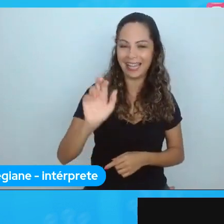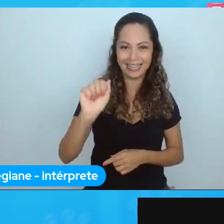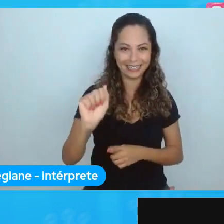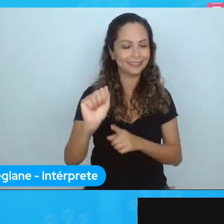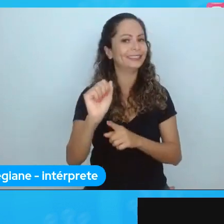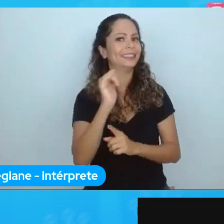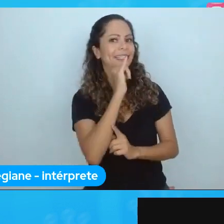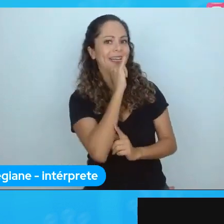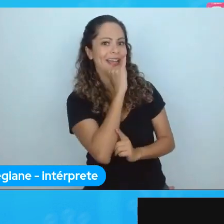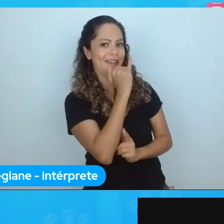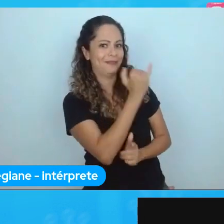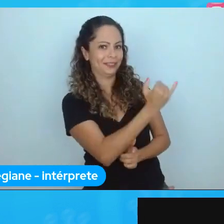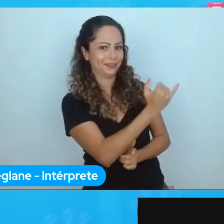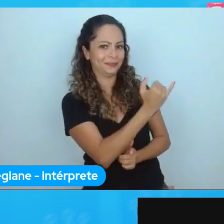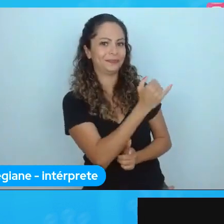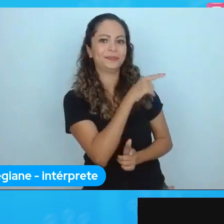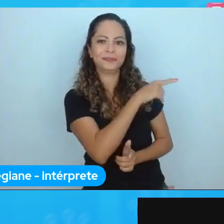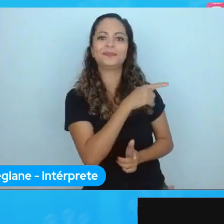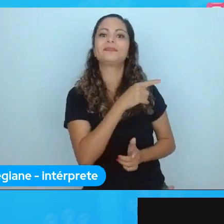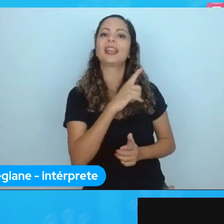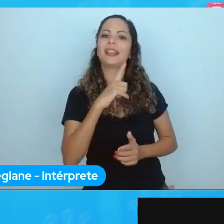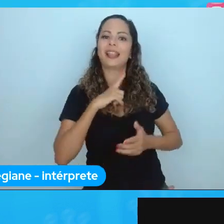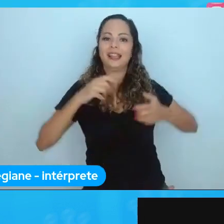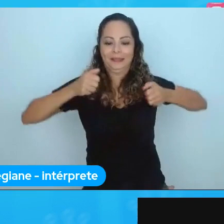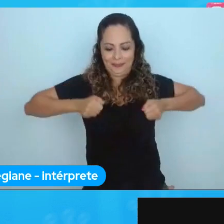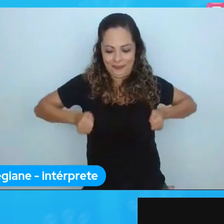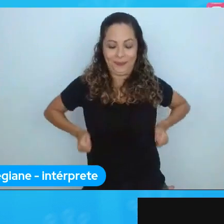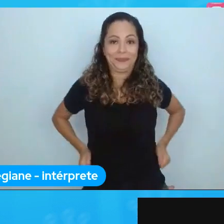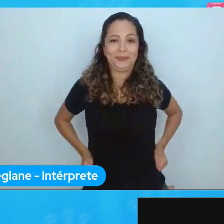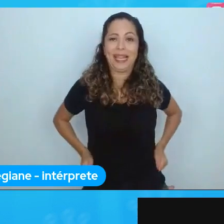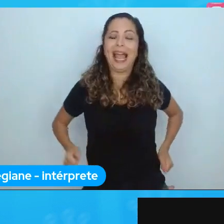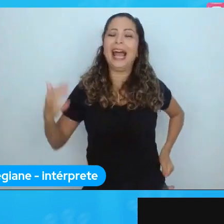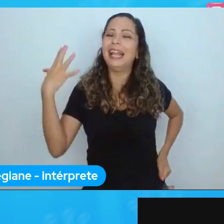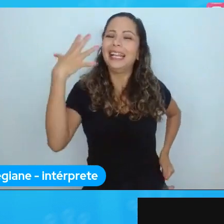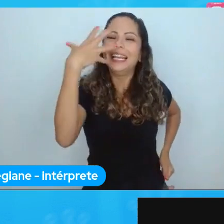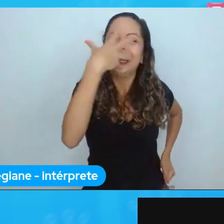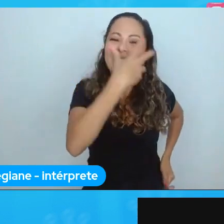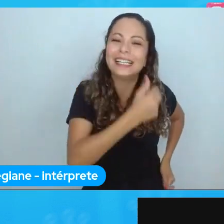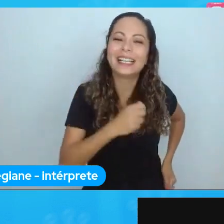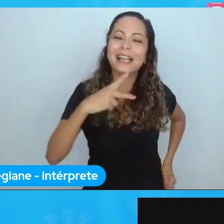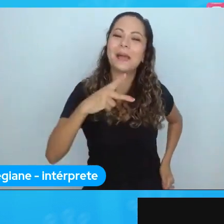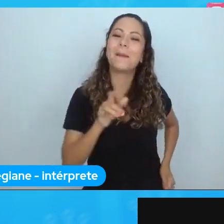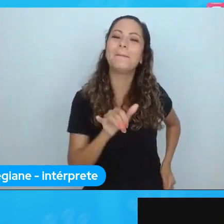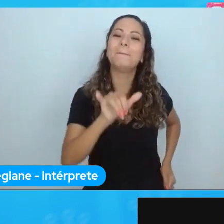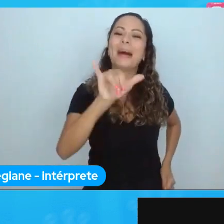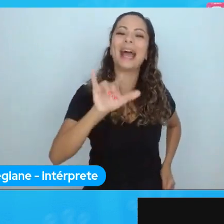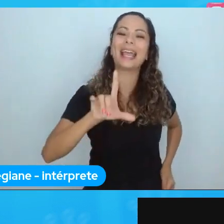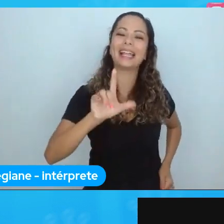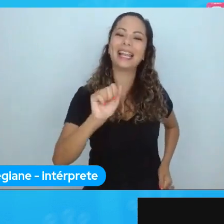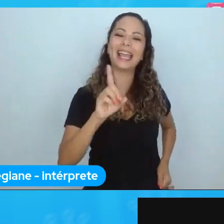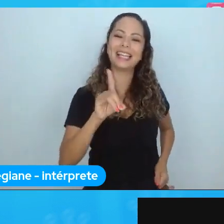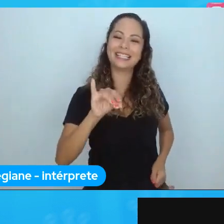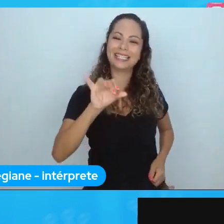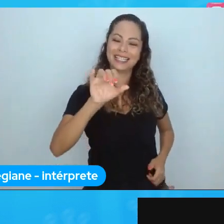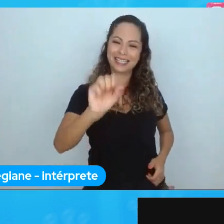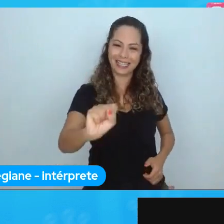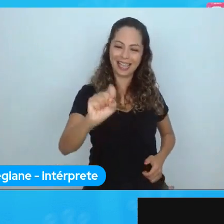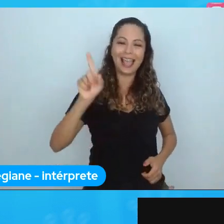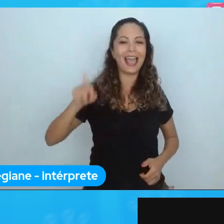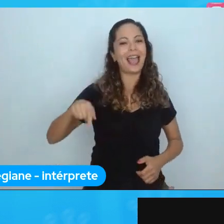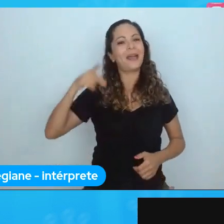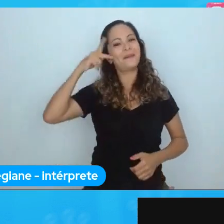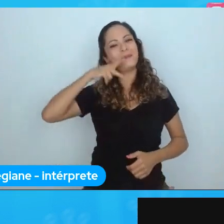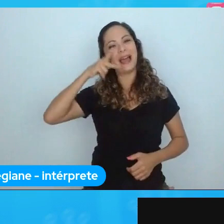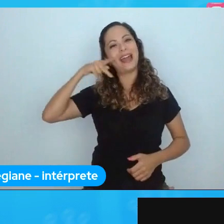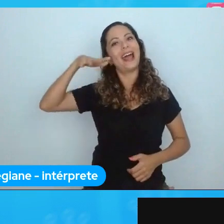sua blusa dela é linda. e nós, da Pileides, Paraíba, estamos muito orgulhosas dela estar no palco da Python